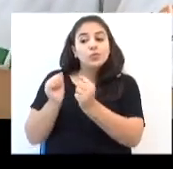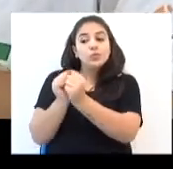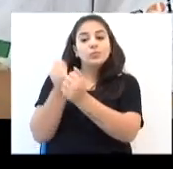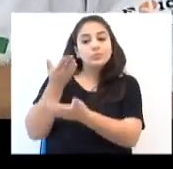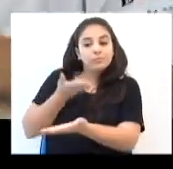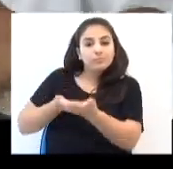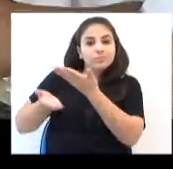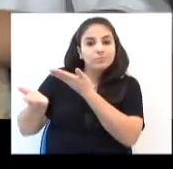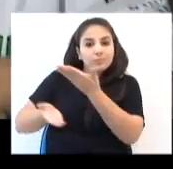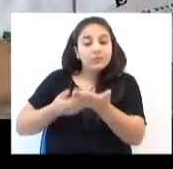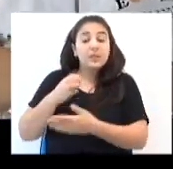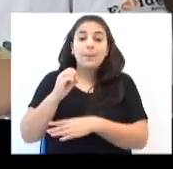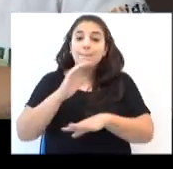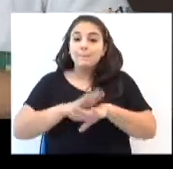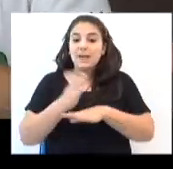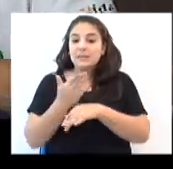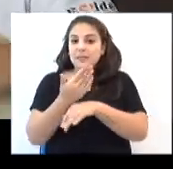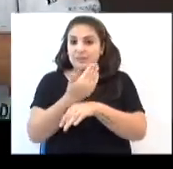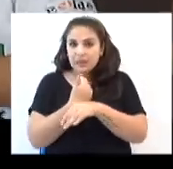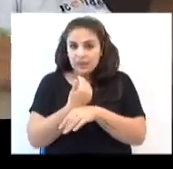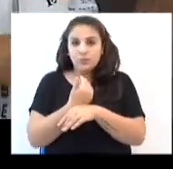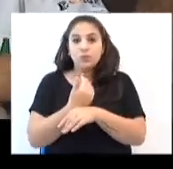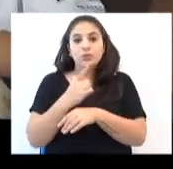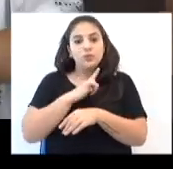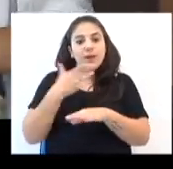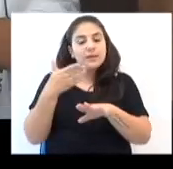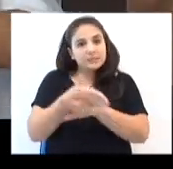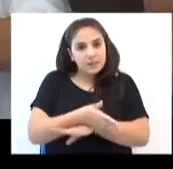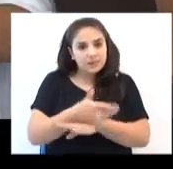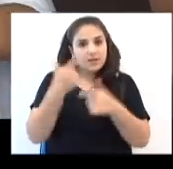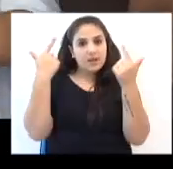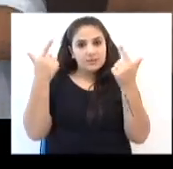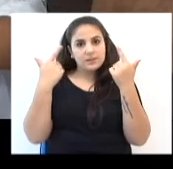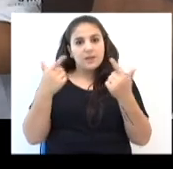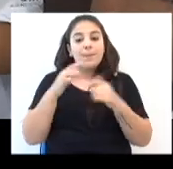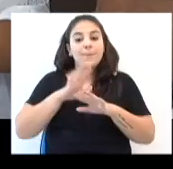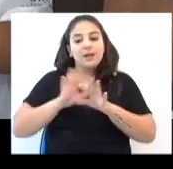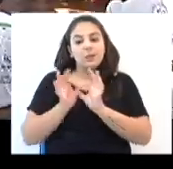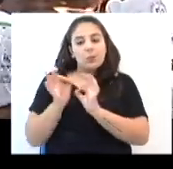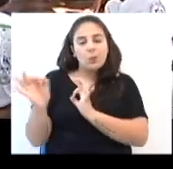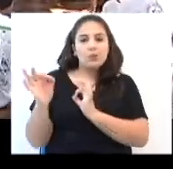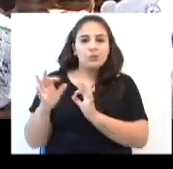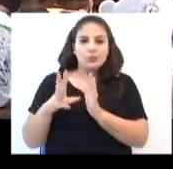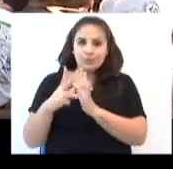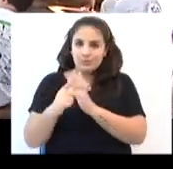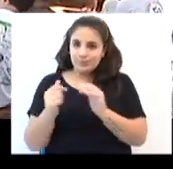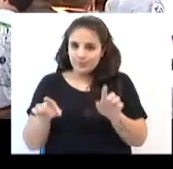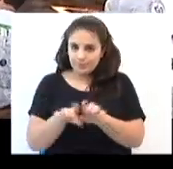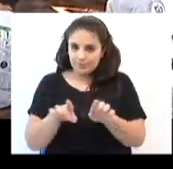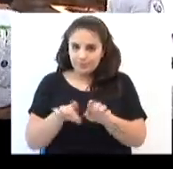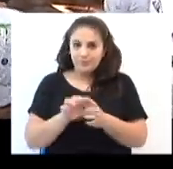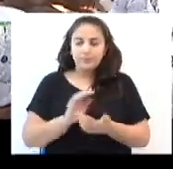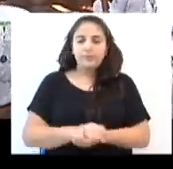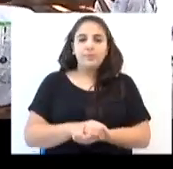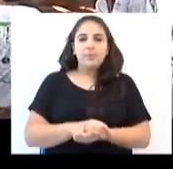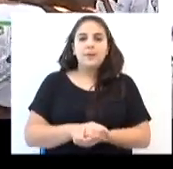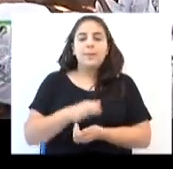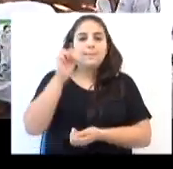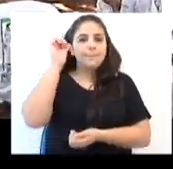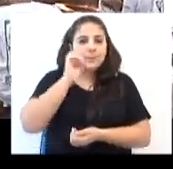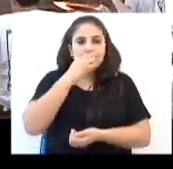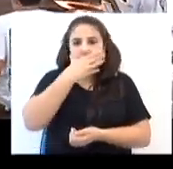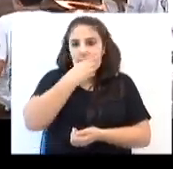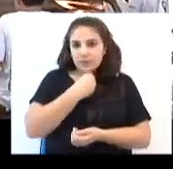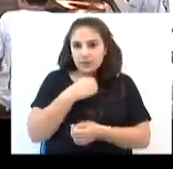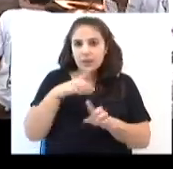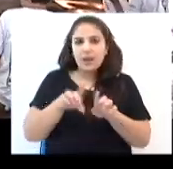ao esporte, ao lazer, à educação, mais longe da marginalidade ela fica. Na roda de Capoeira, meninos e